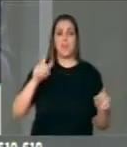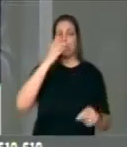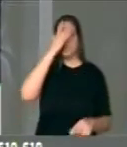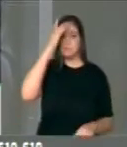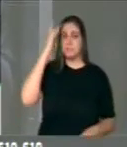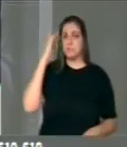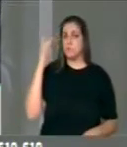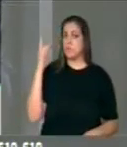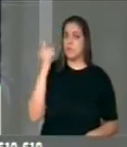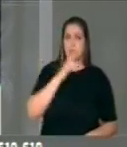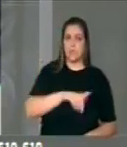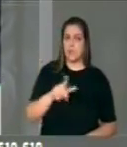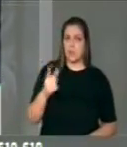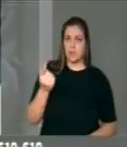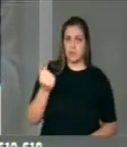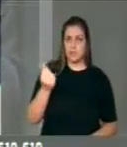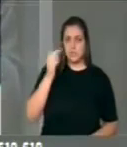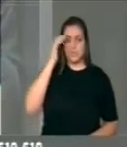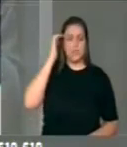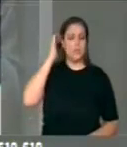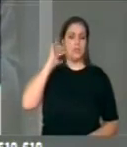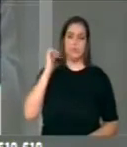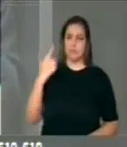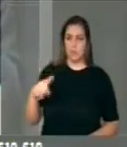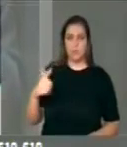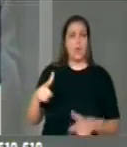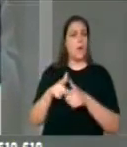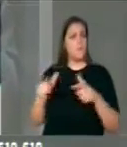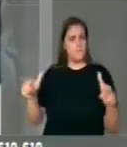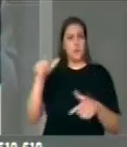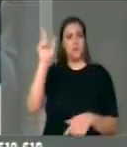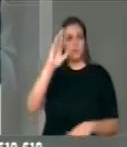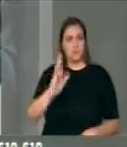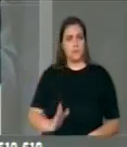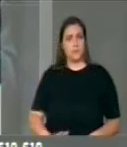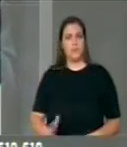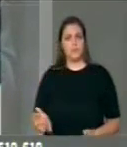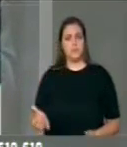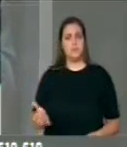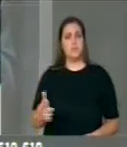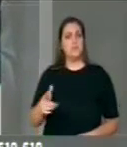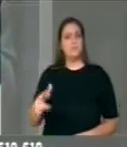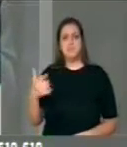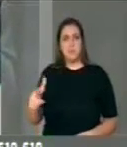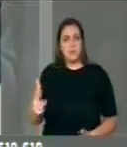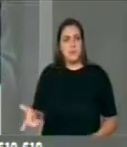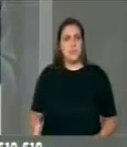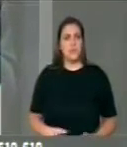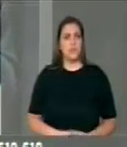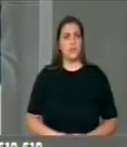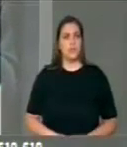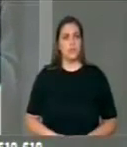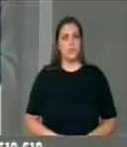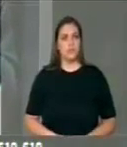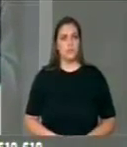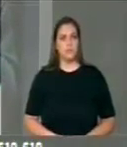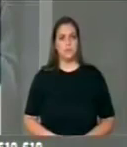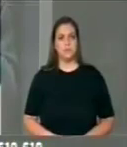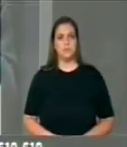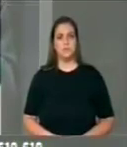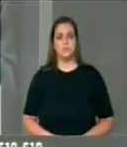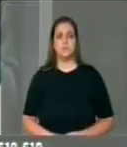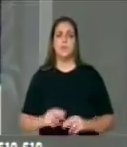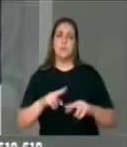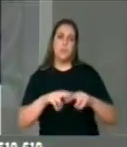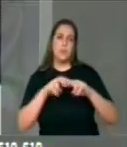não têm acesso à saúde a grande maioria do povo brasileiro possam tê-lo nesse sentido a participação do capital